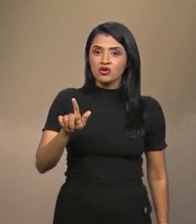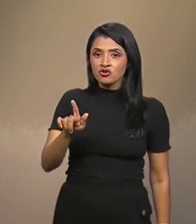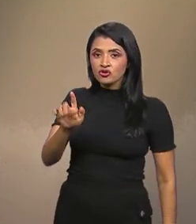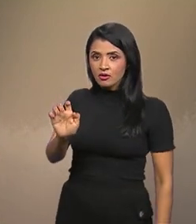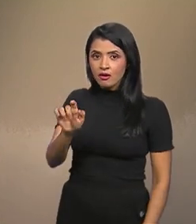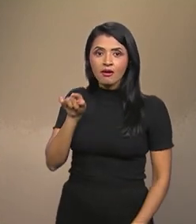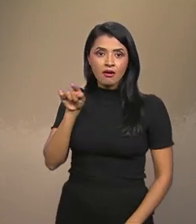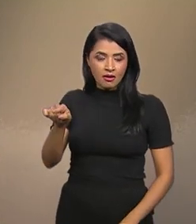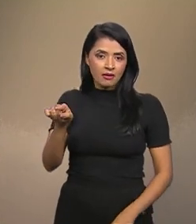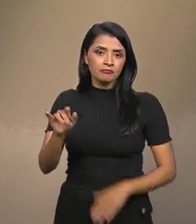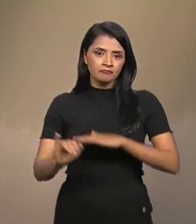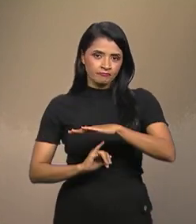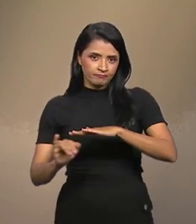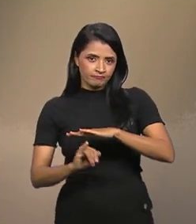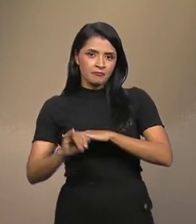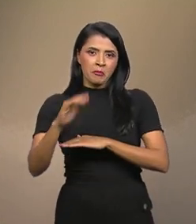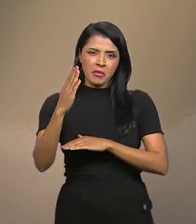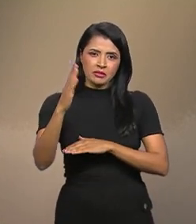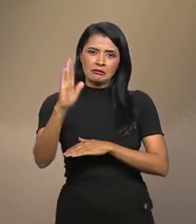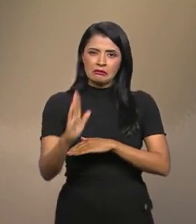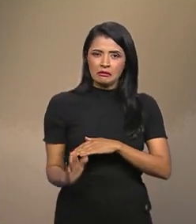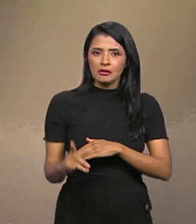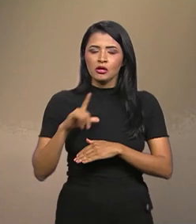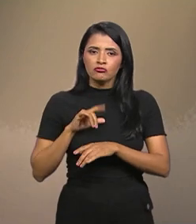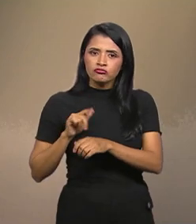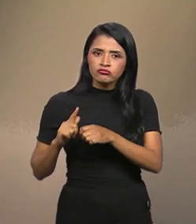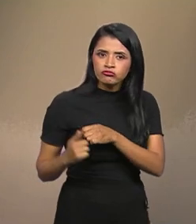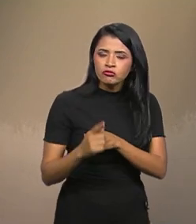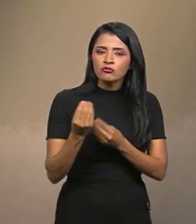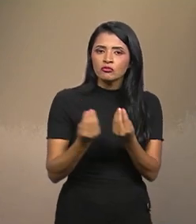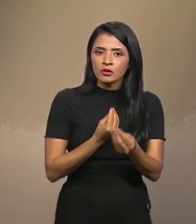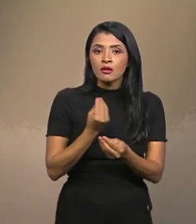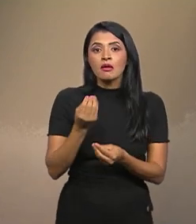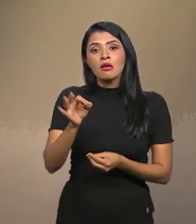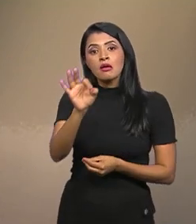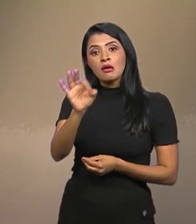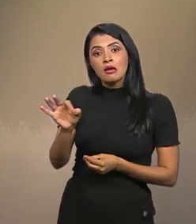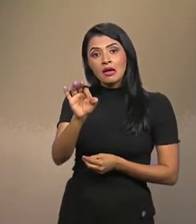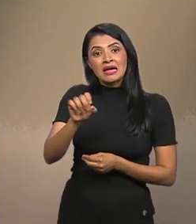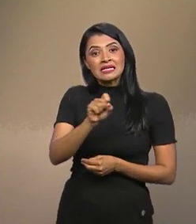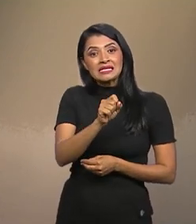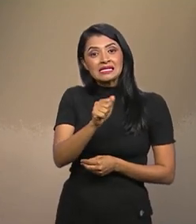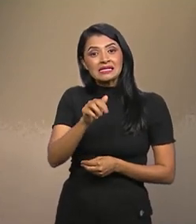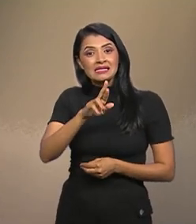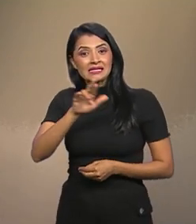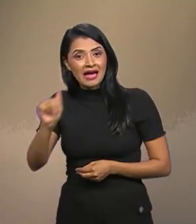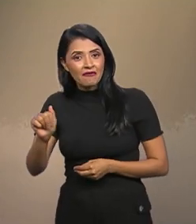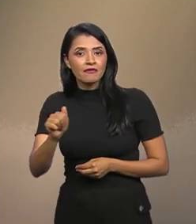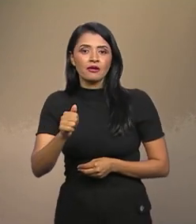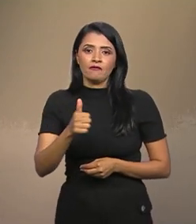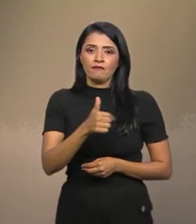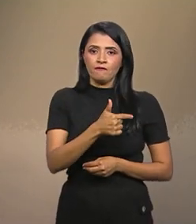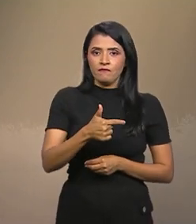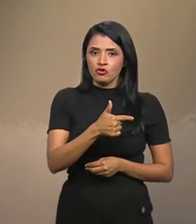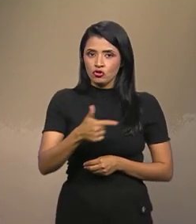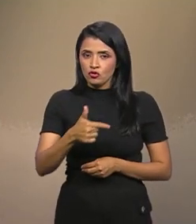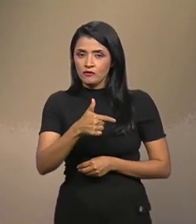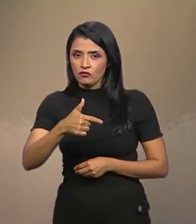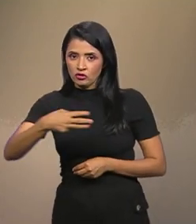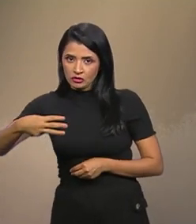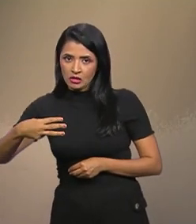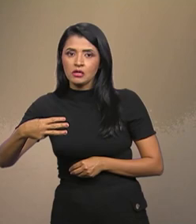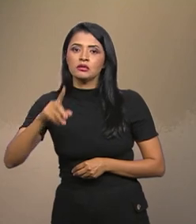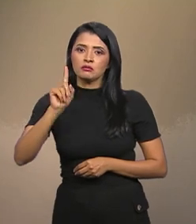Segundo o Instituto Brasileiro de Geografia e Estatística, a safra agrícola 2022-2023 deve totalizar